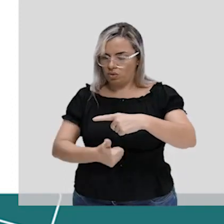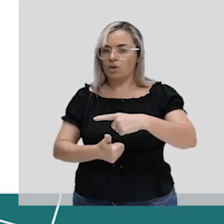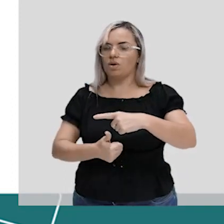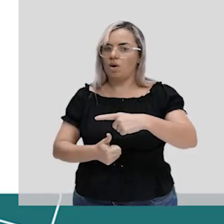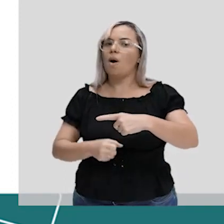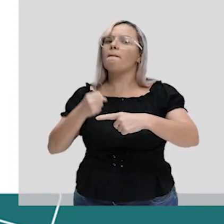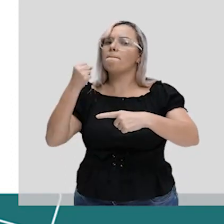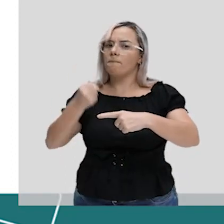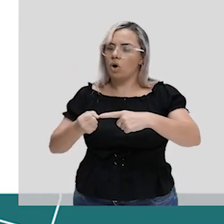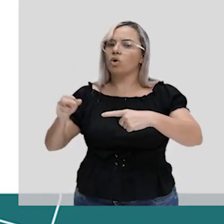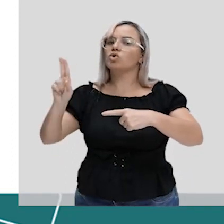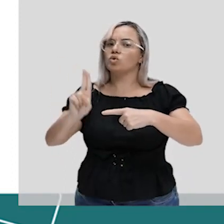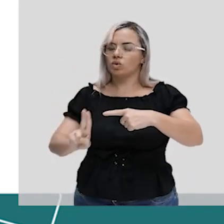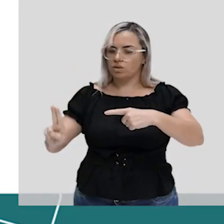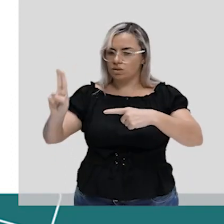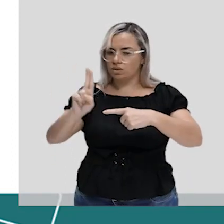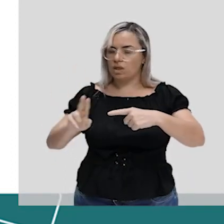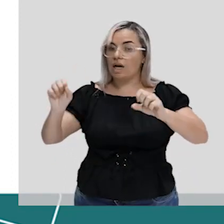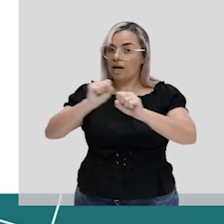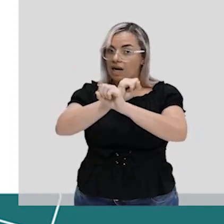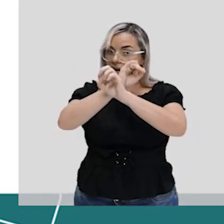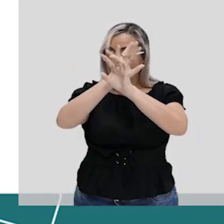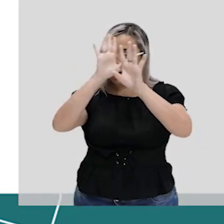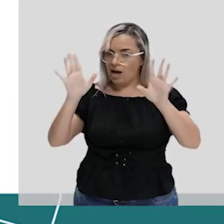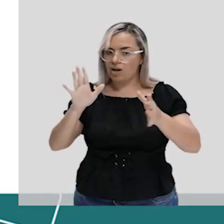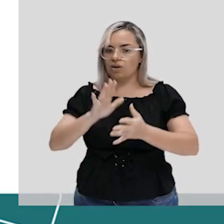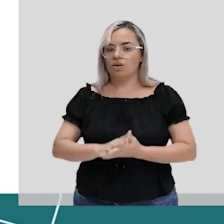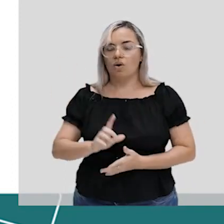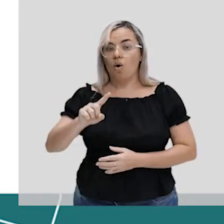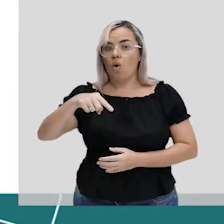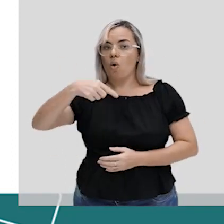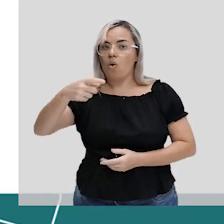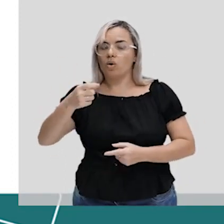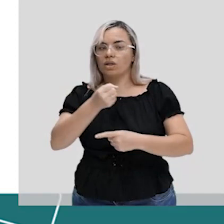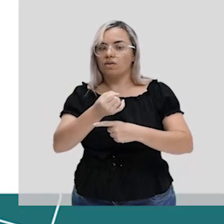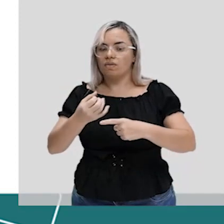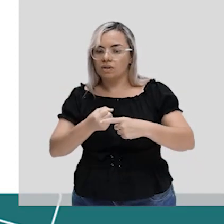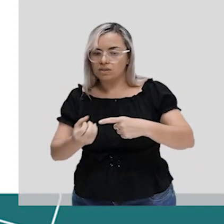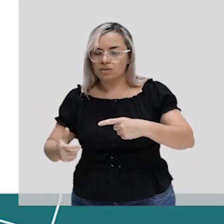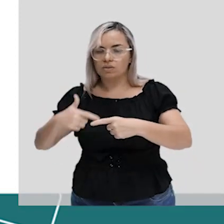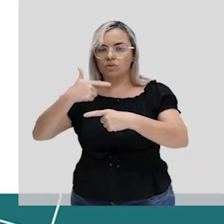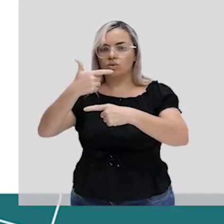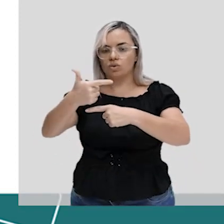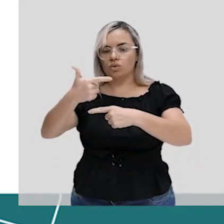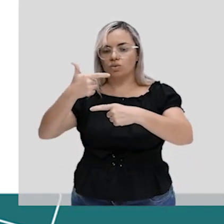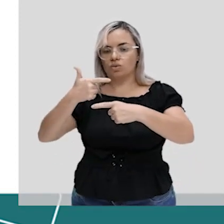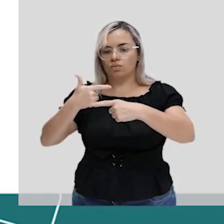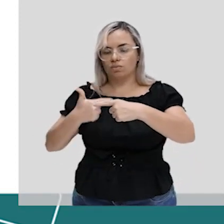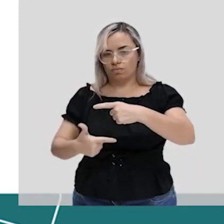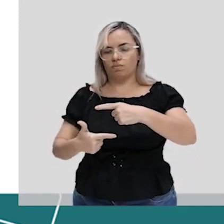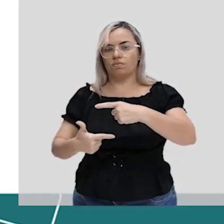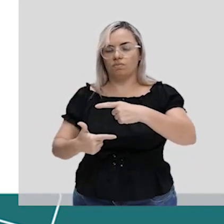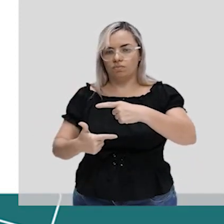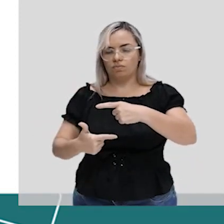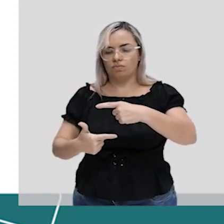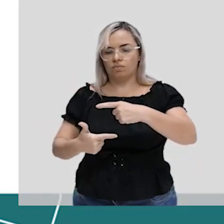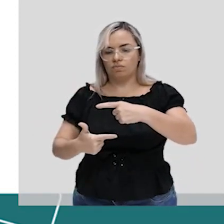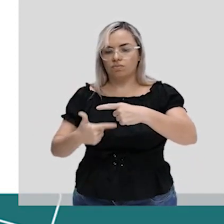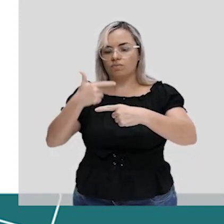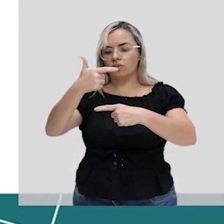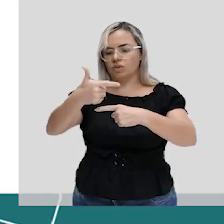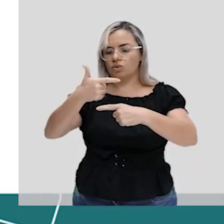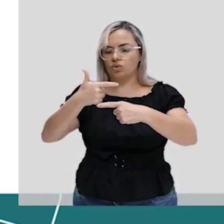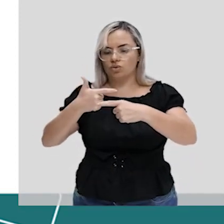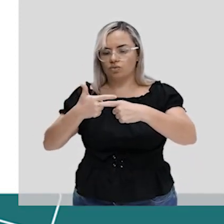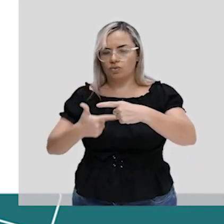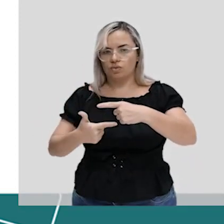É isso que eu quero deixar bem claro para você. Olha a outra fração. Então, dois sobre dois. Ora, dois dividido por